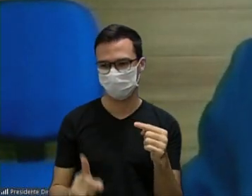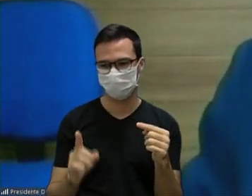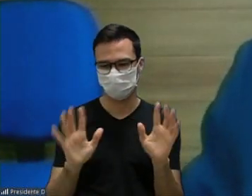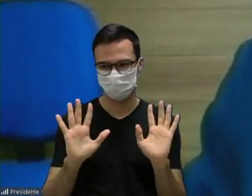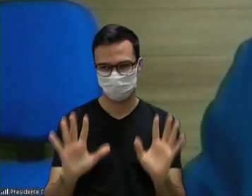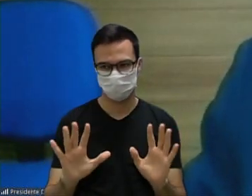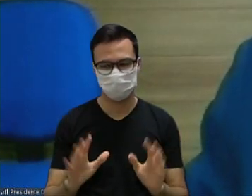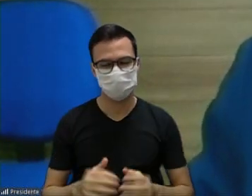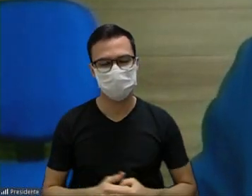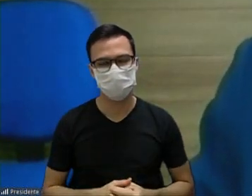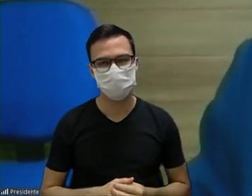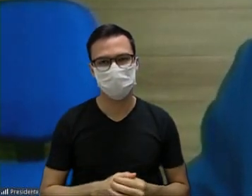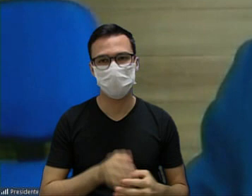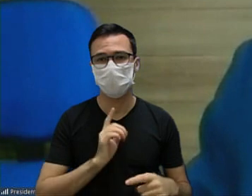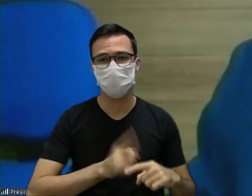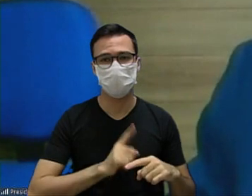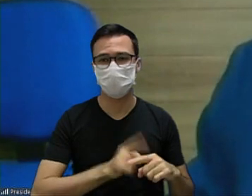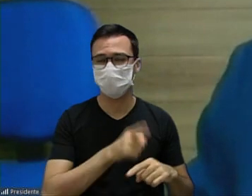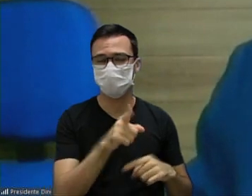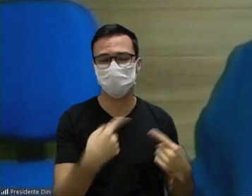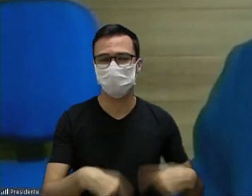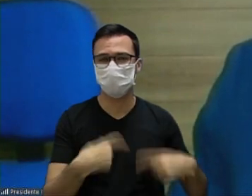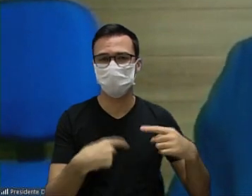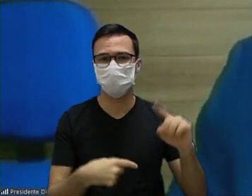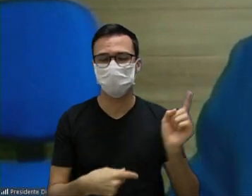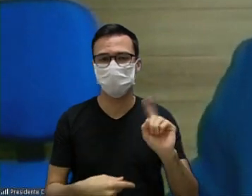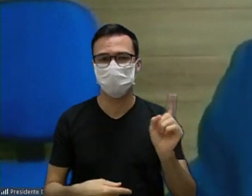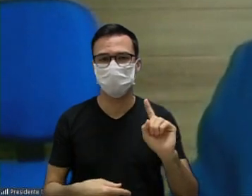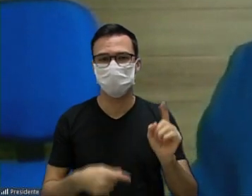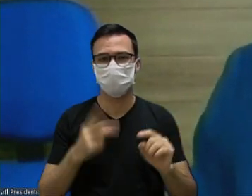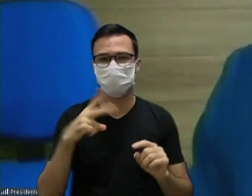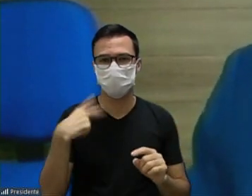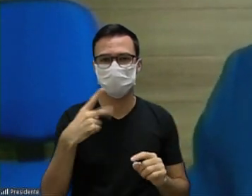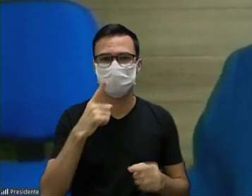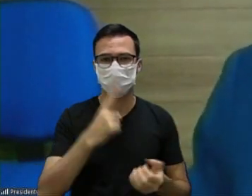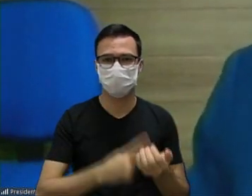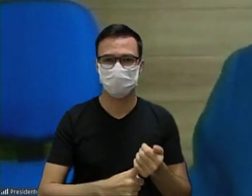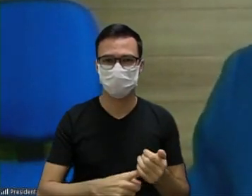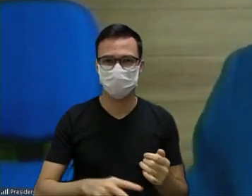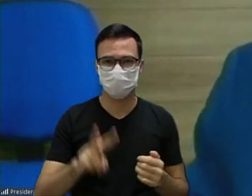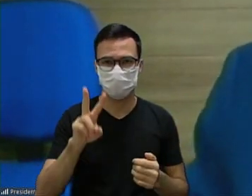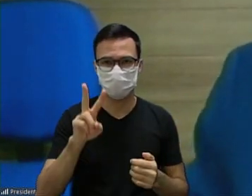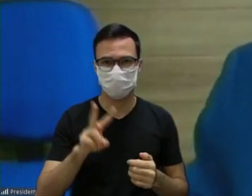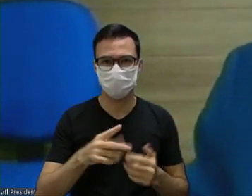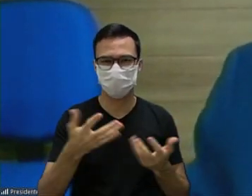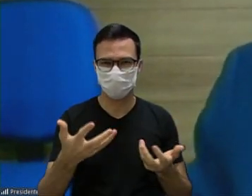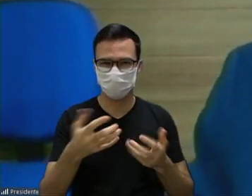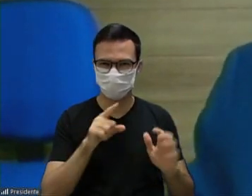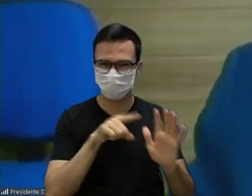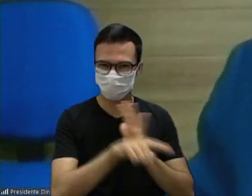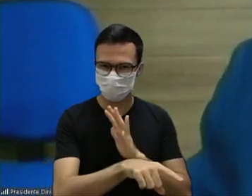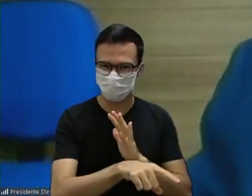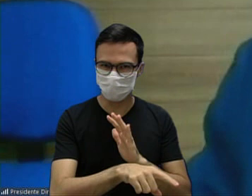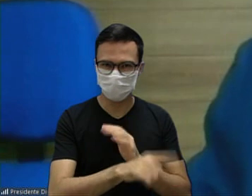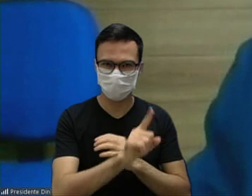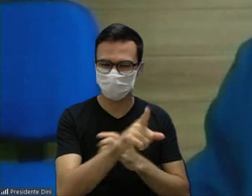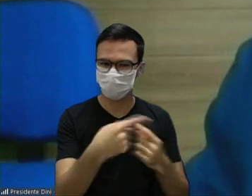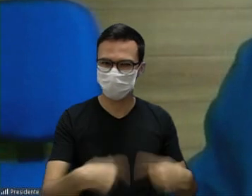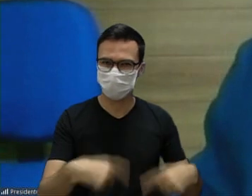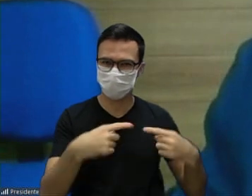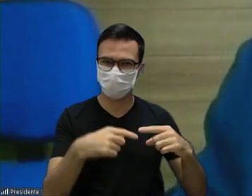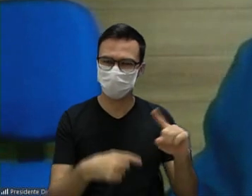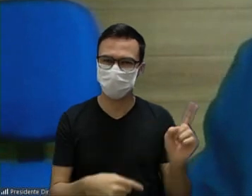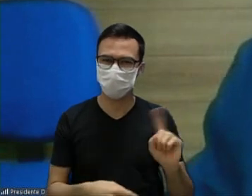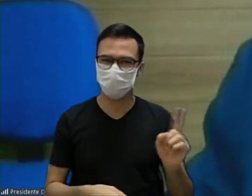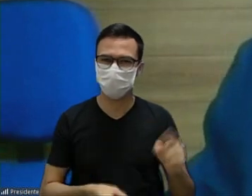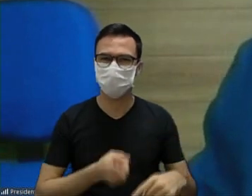parte é porque não está em discussão o vereador Vitão o senhor tem uma questão de ordem não é para discutir o projeto vereador